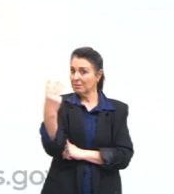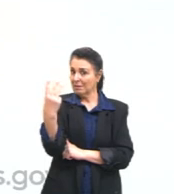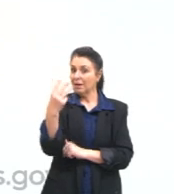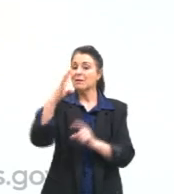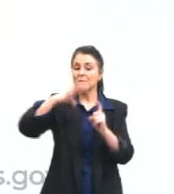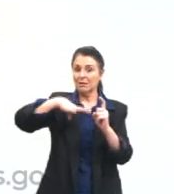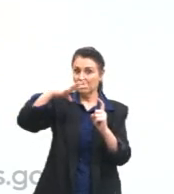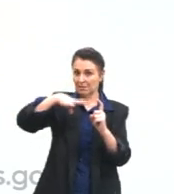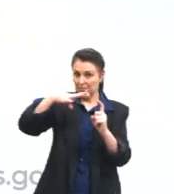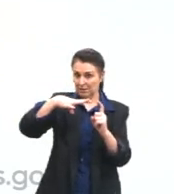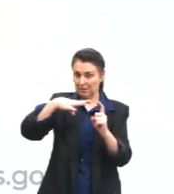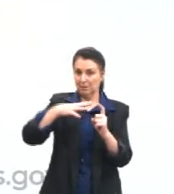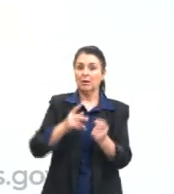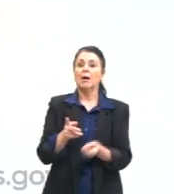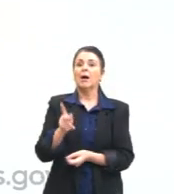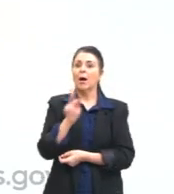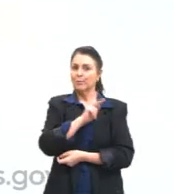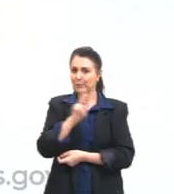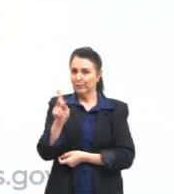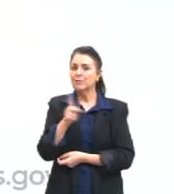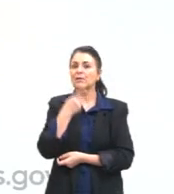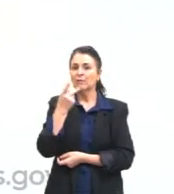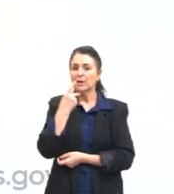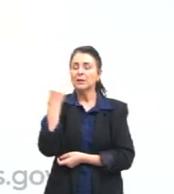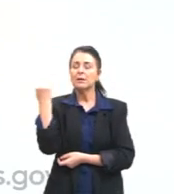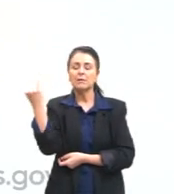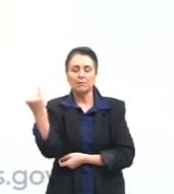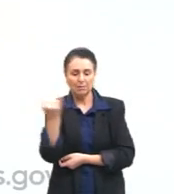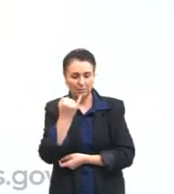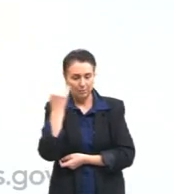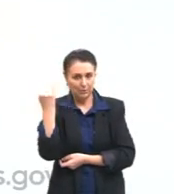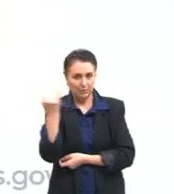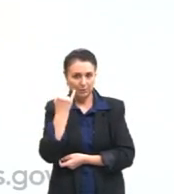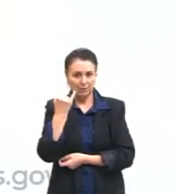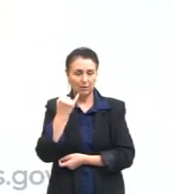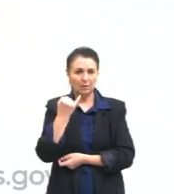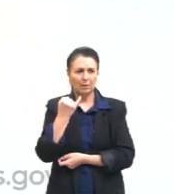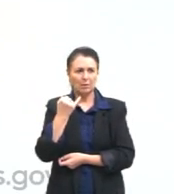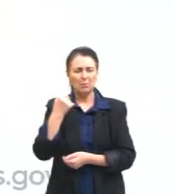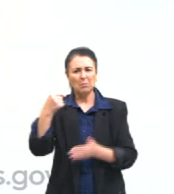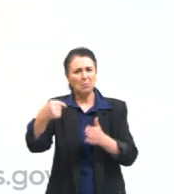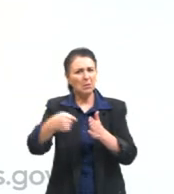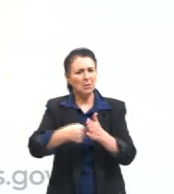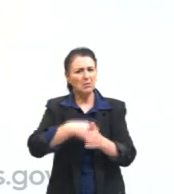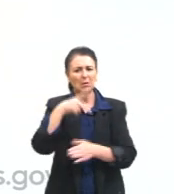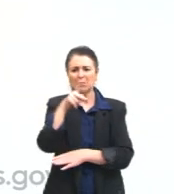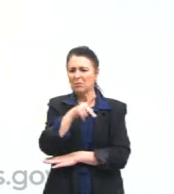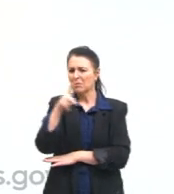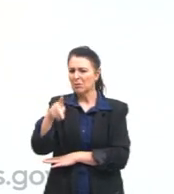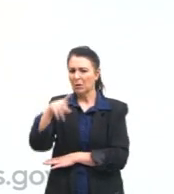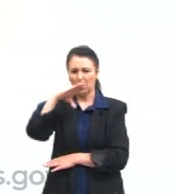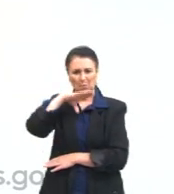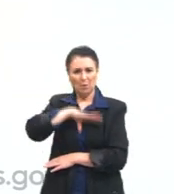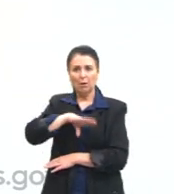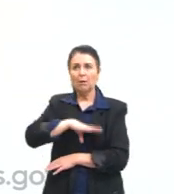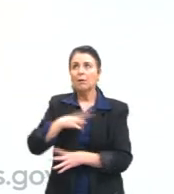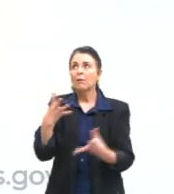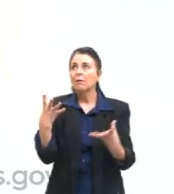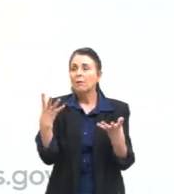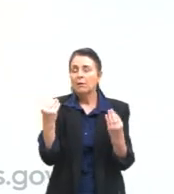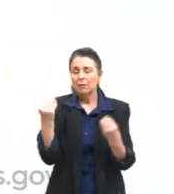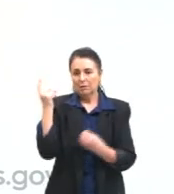escuto bastante na escola, professora, português é muito difícil.